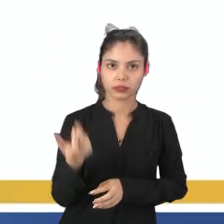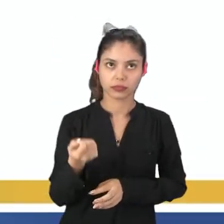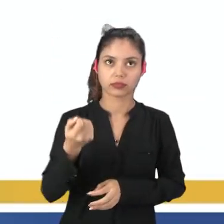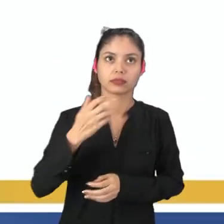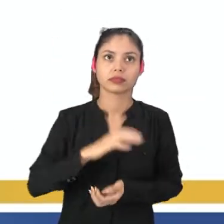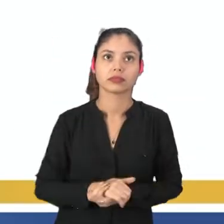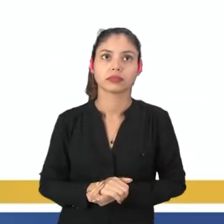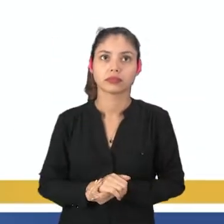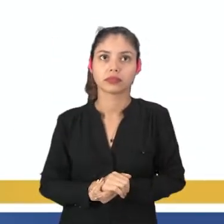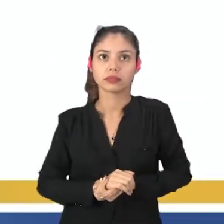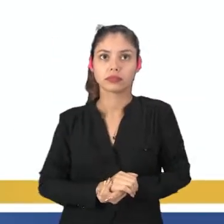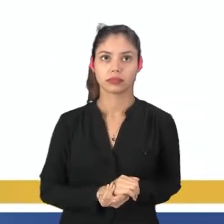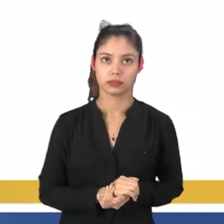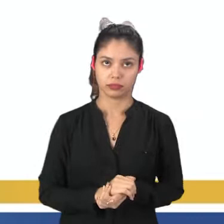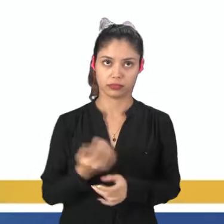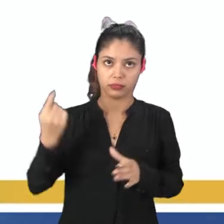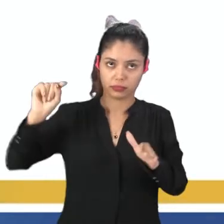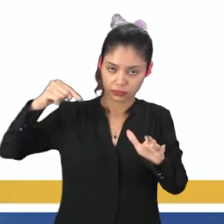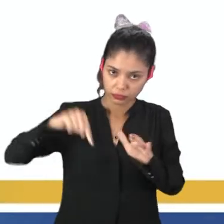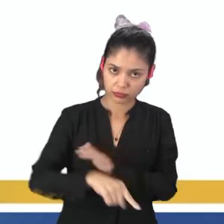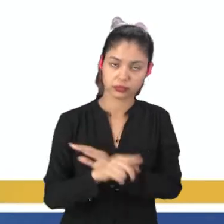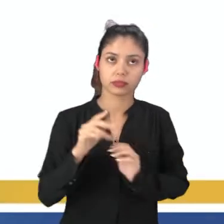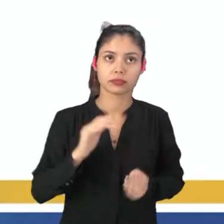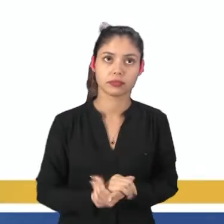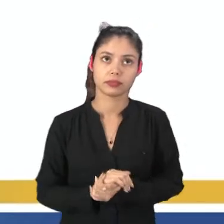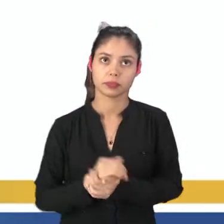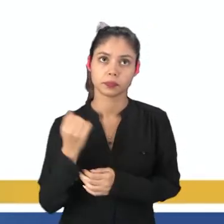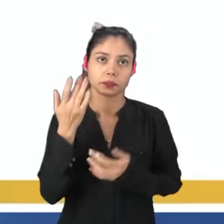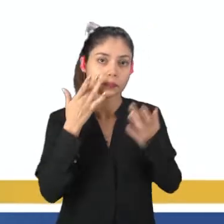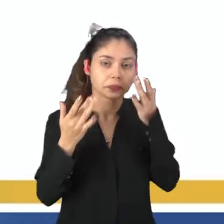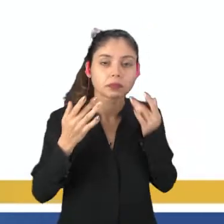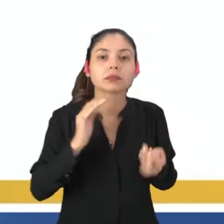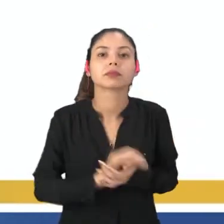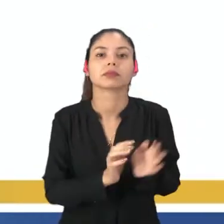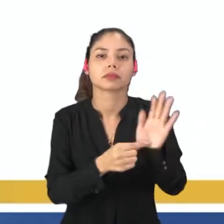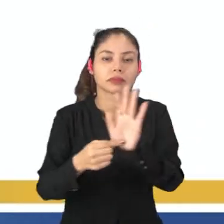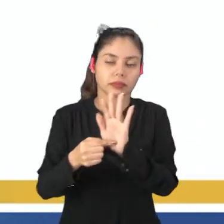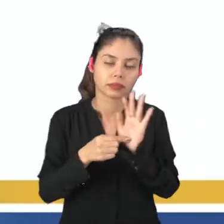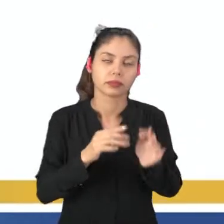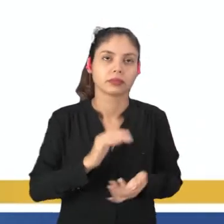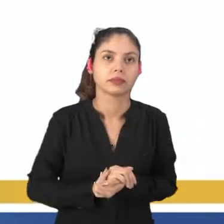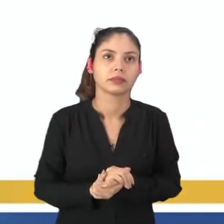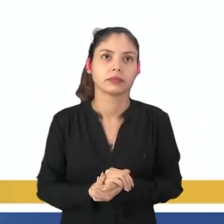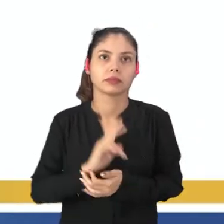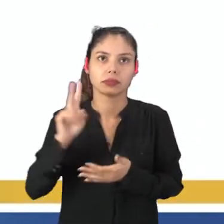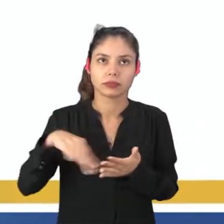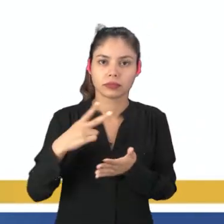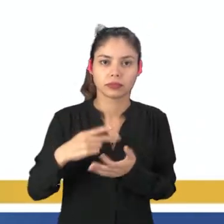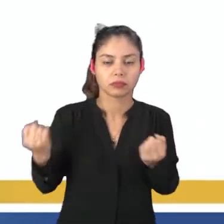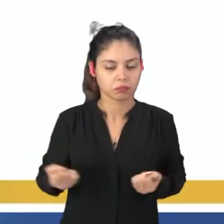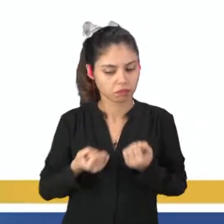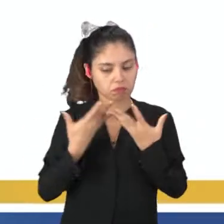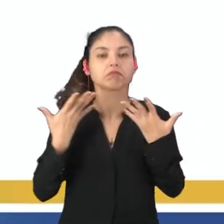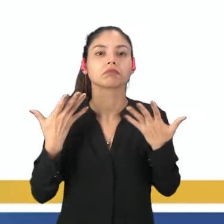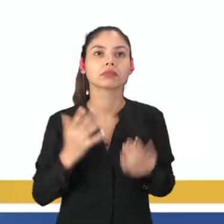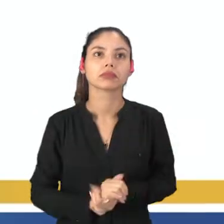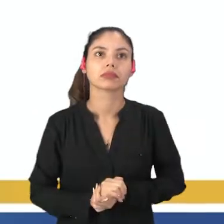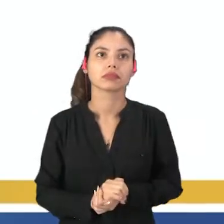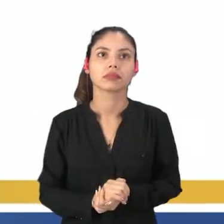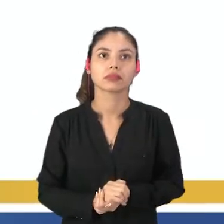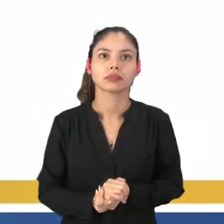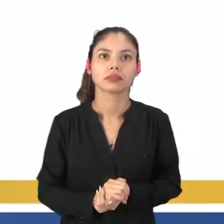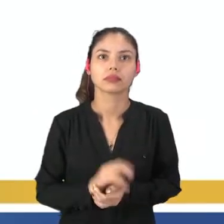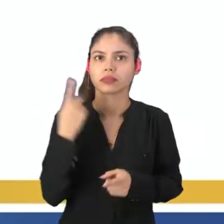africanas, que são inseridas nessa apresentação do maracatu. Danças elaboradas. Não